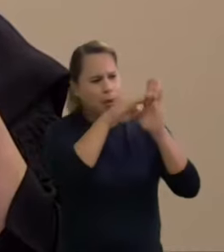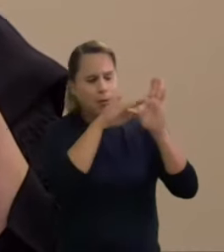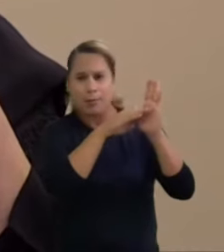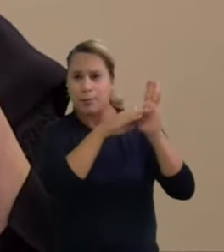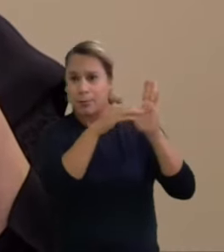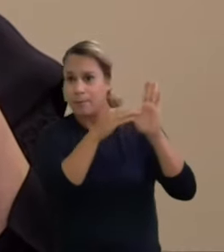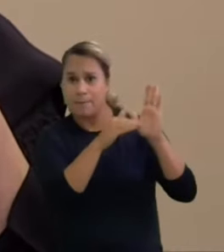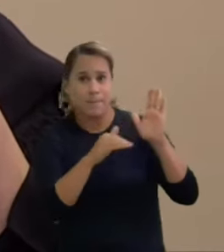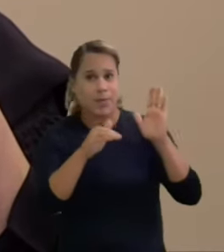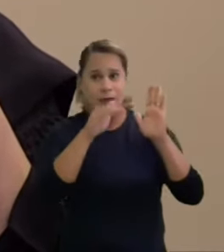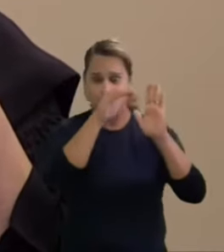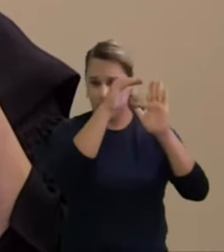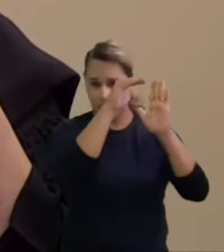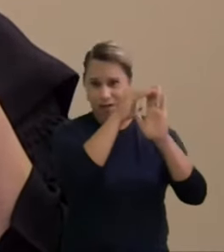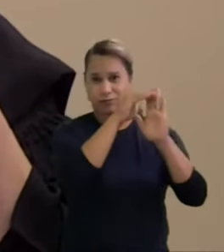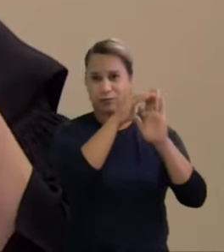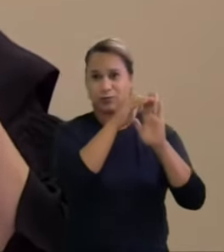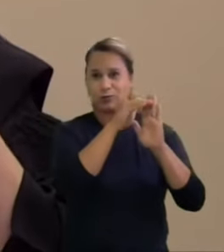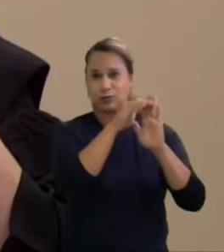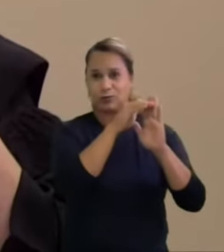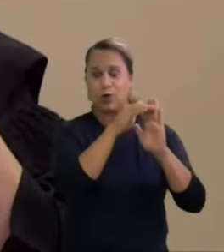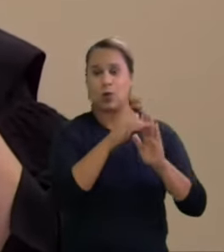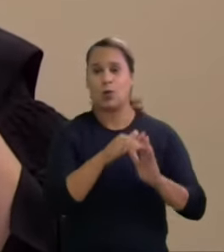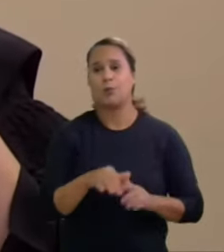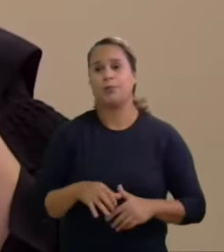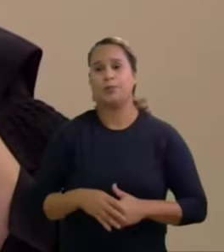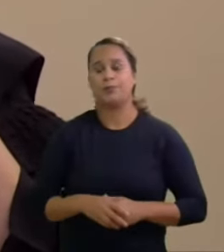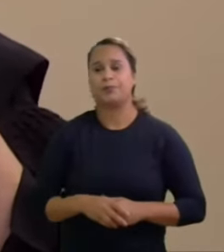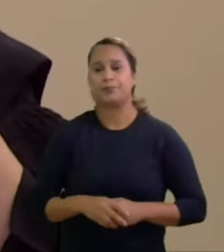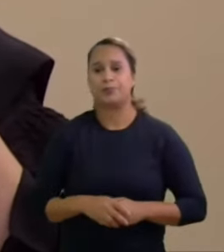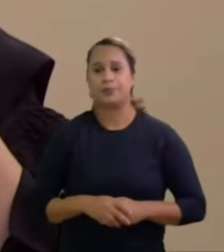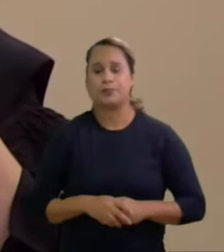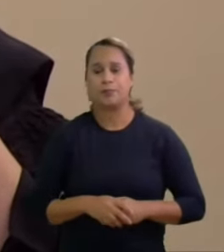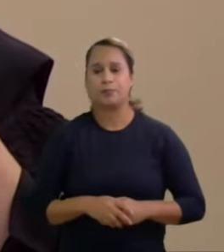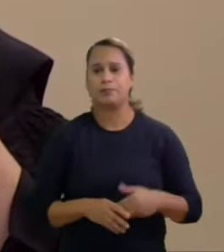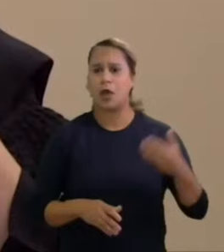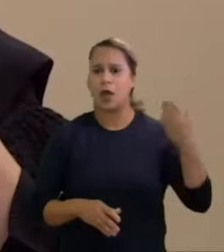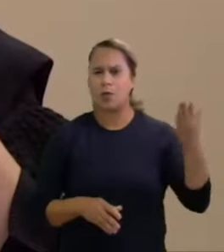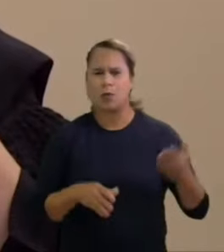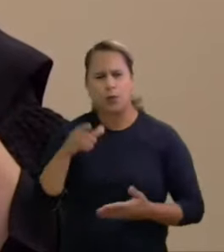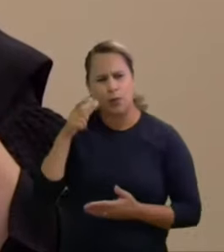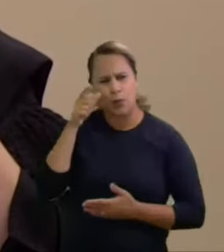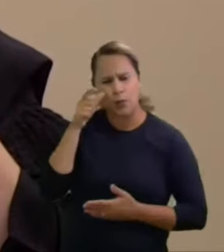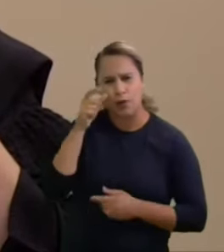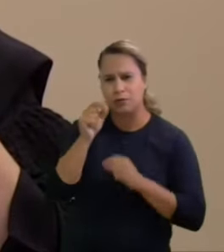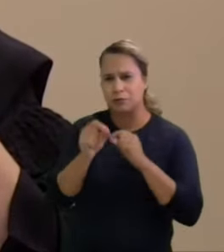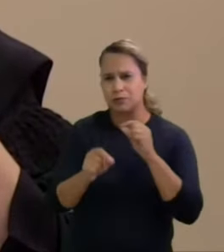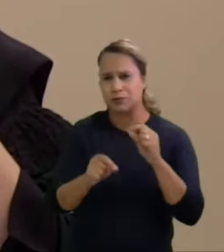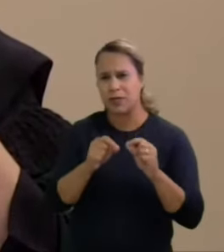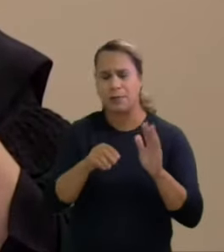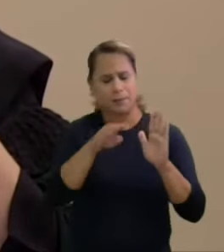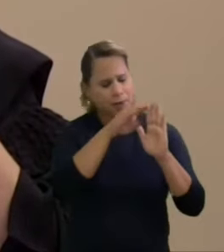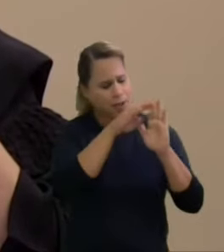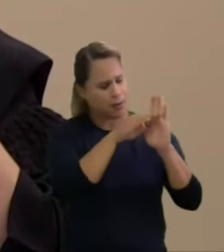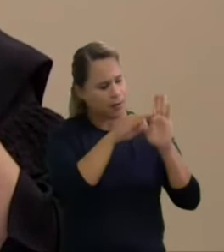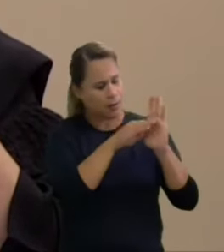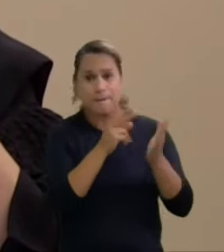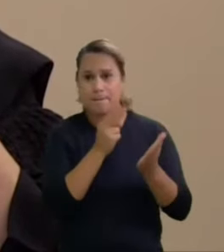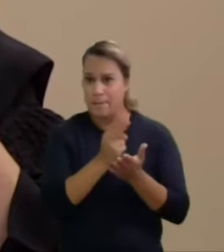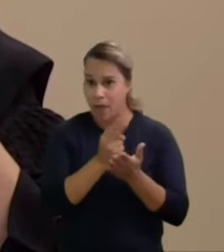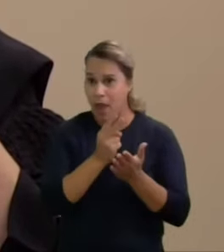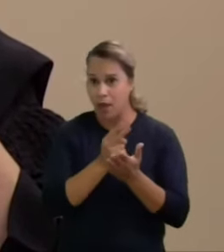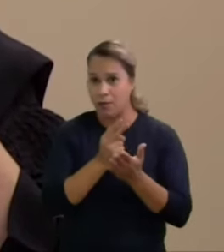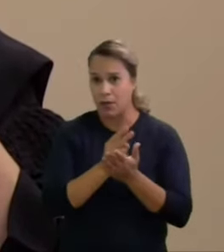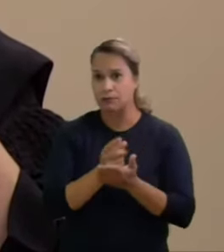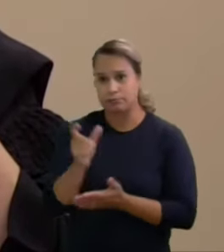brasileira ele era o número 1 curiosamente na mesma lista encontrava-se o investigado Sérgio Moro e